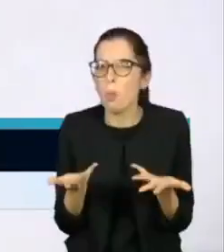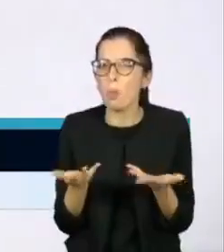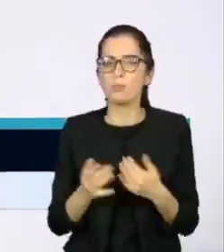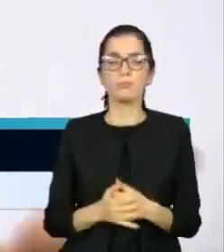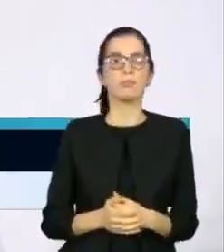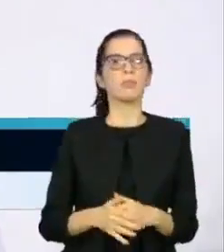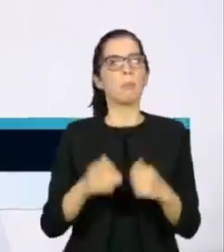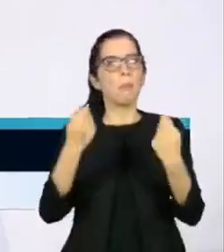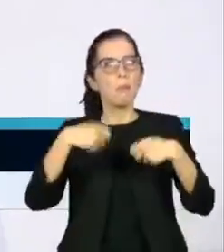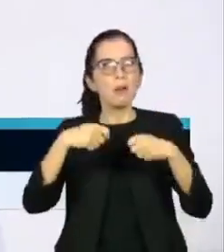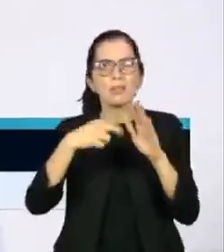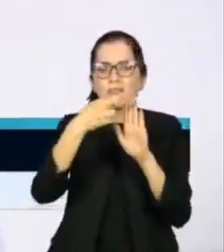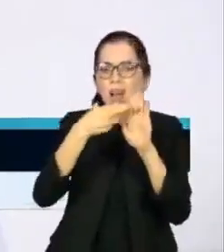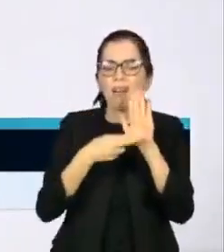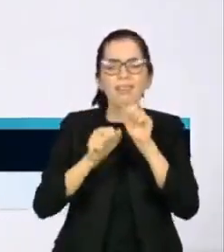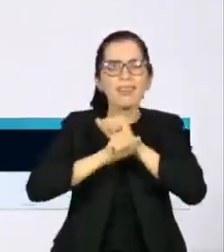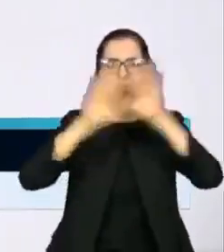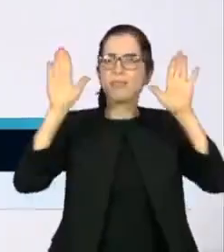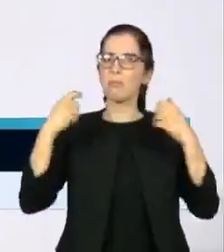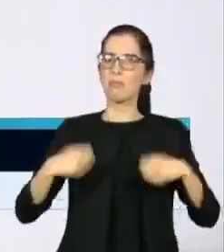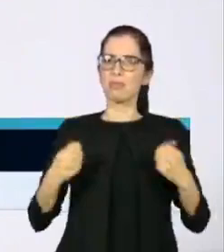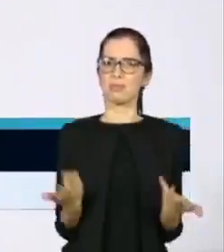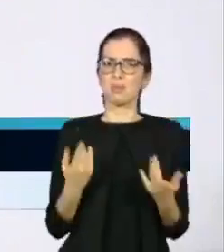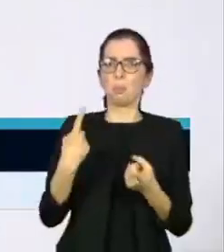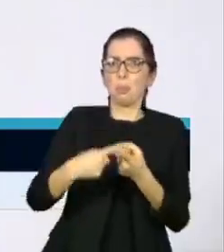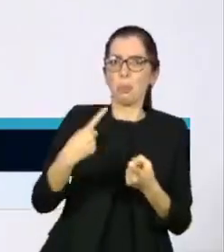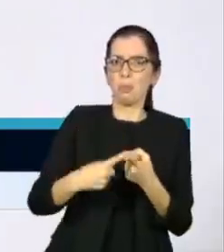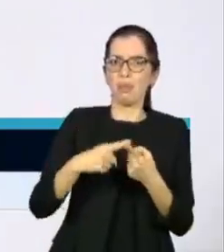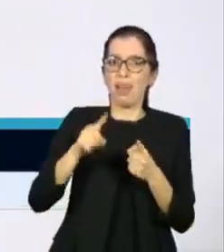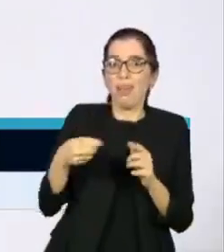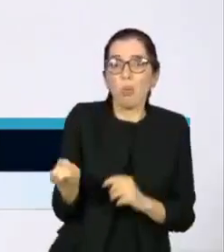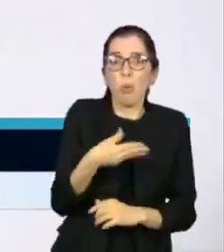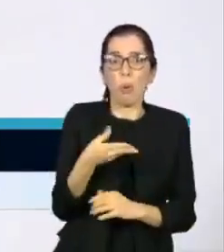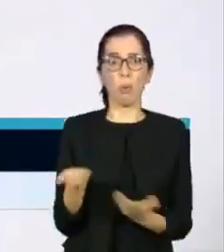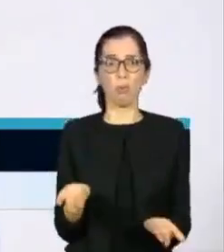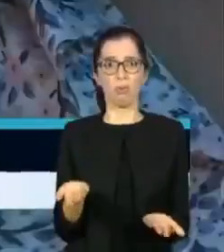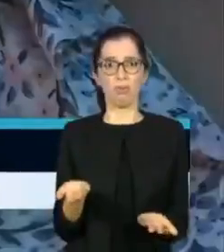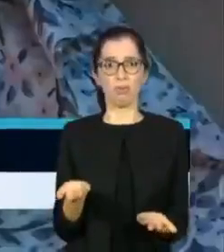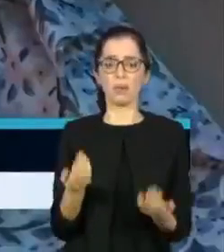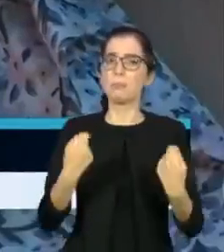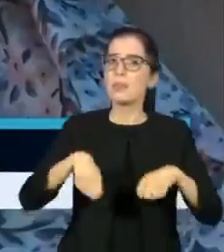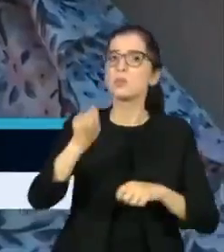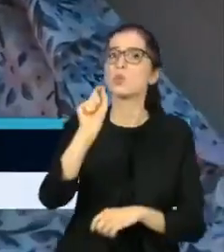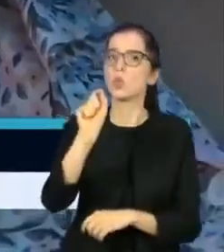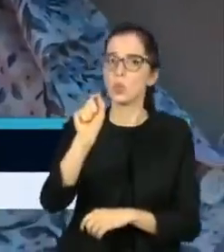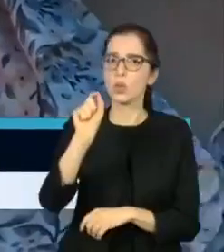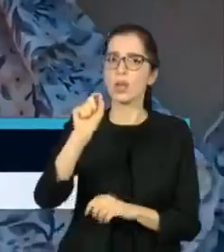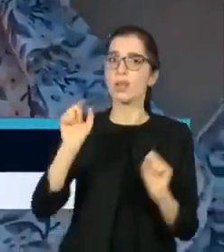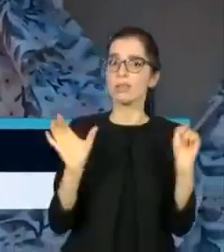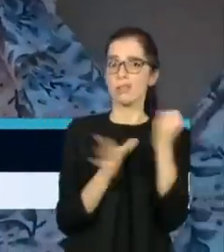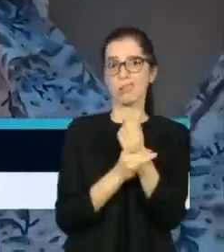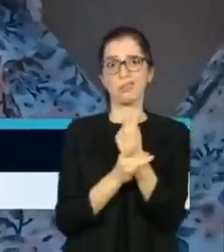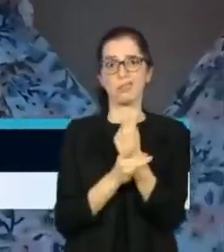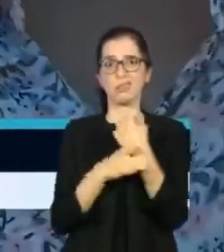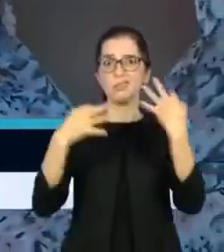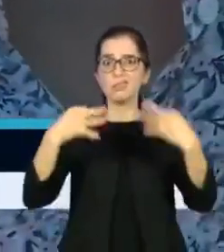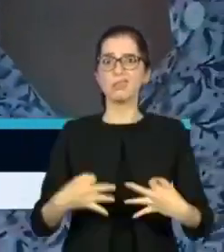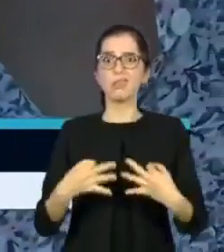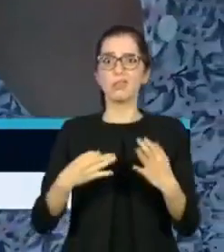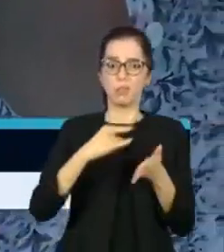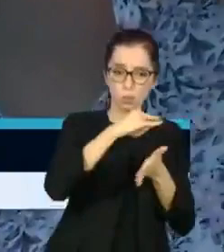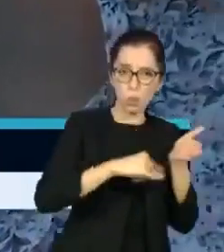protocolo para um novo procedimento. Os prefeitos pedem para a segurança jurídica um documento oficial, uma